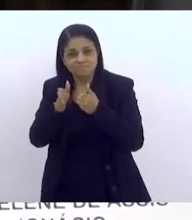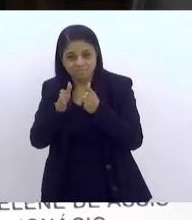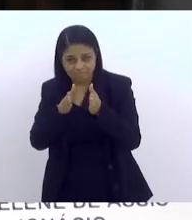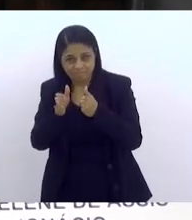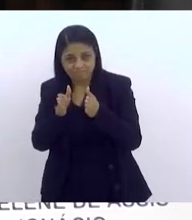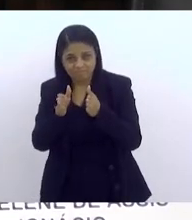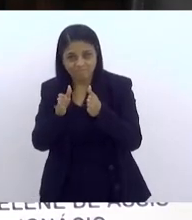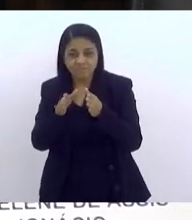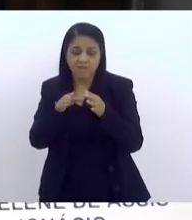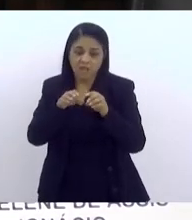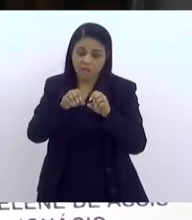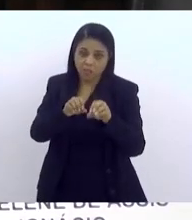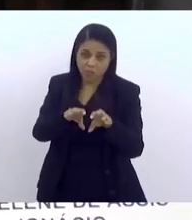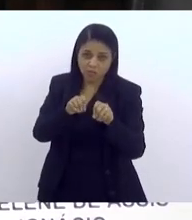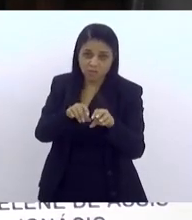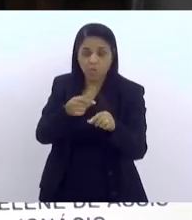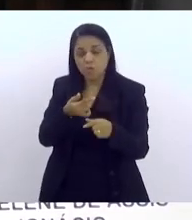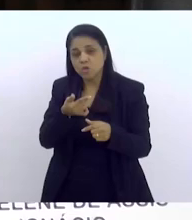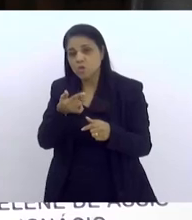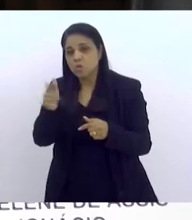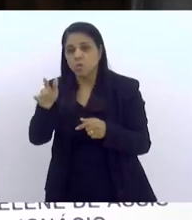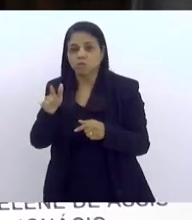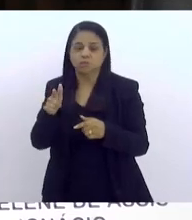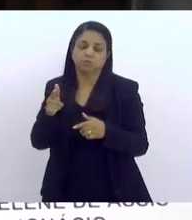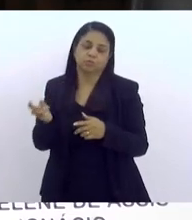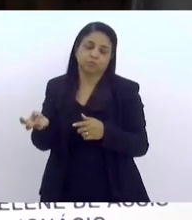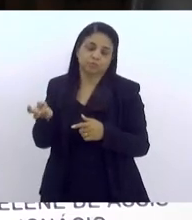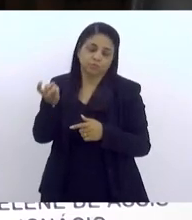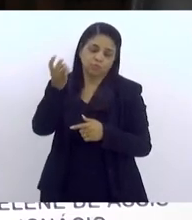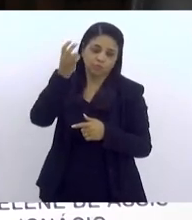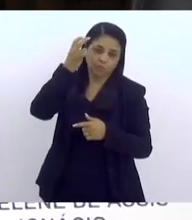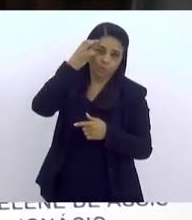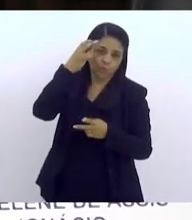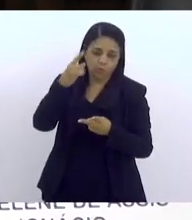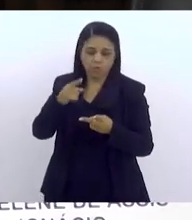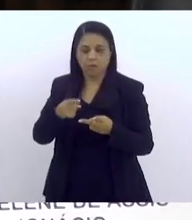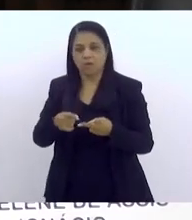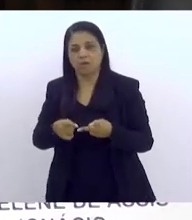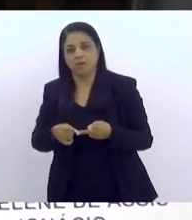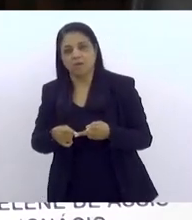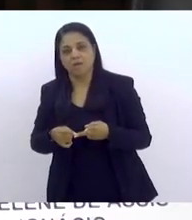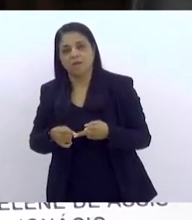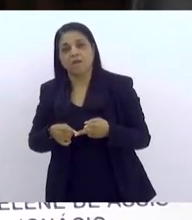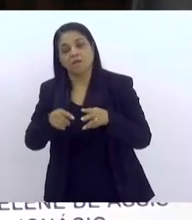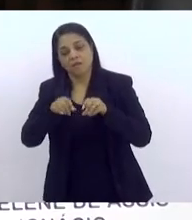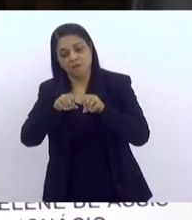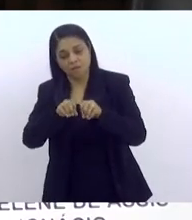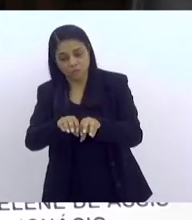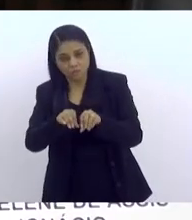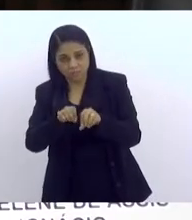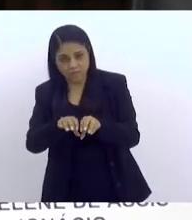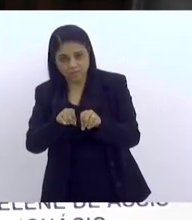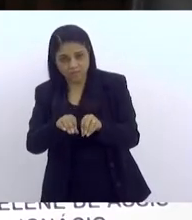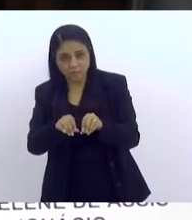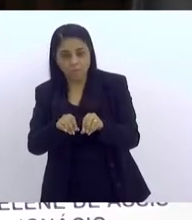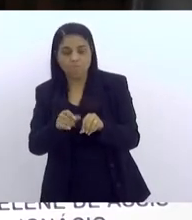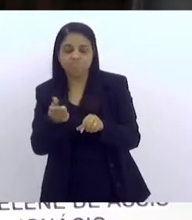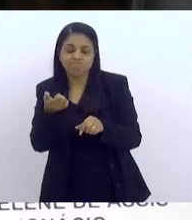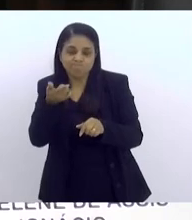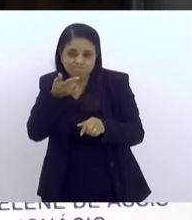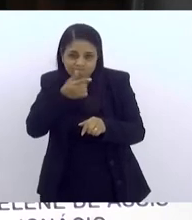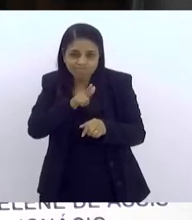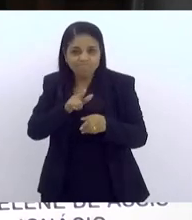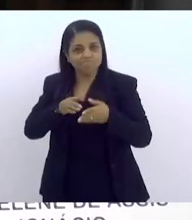só a educação, mas todos os outros bens culturais das quais a educação nos permite acessar.